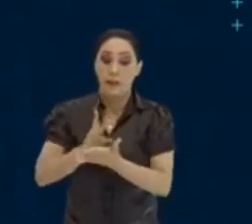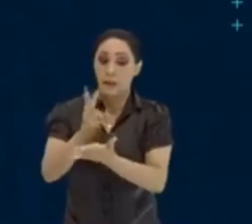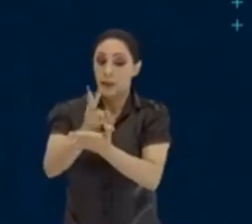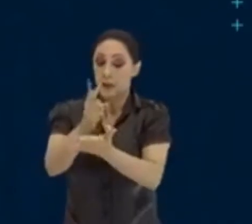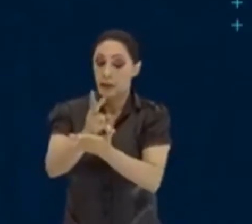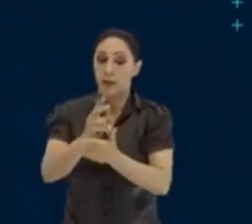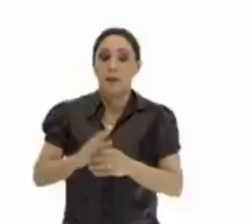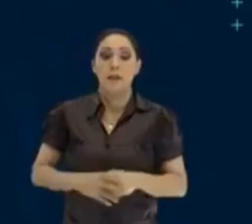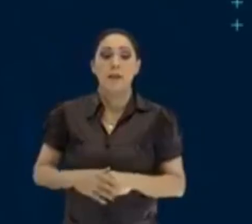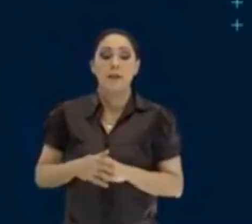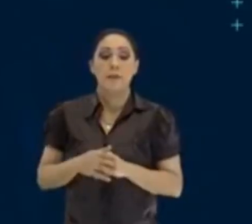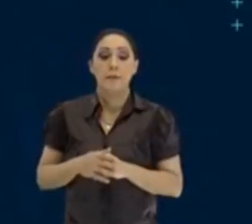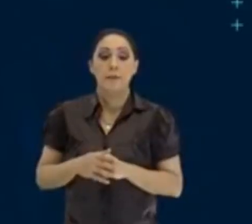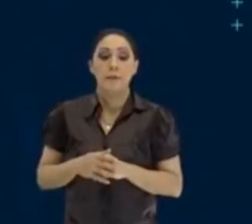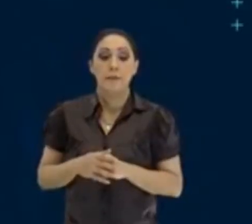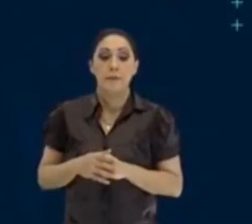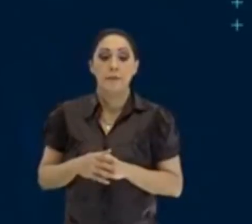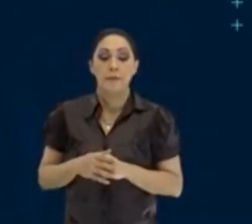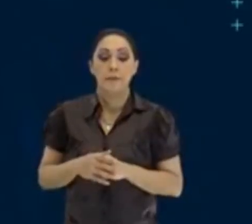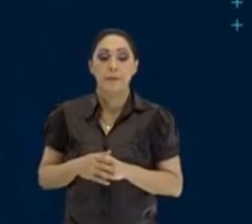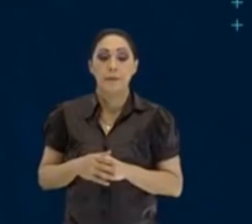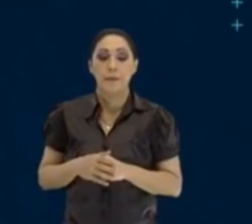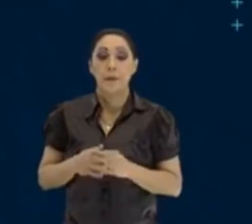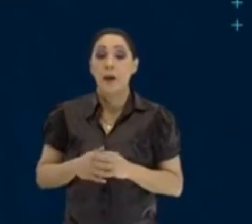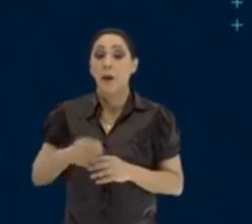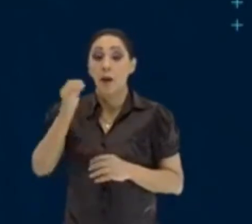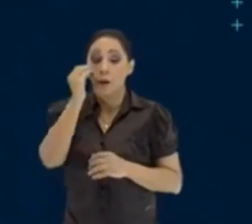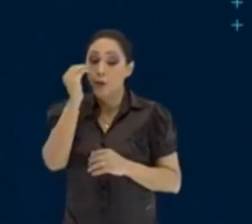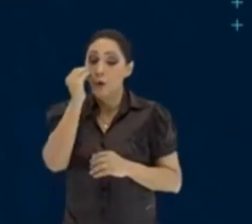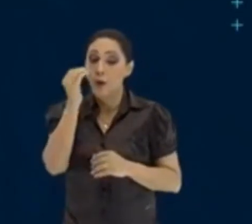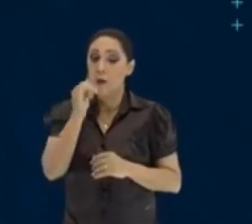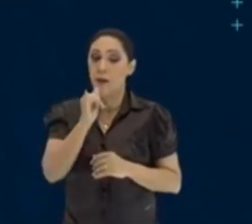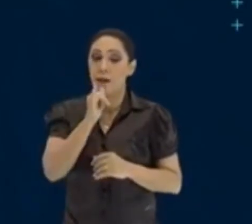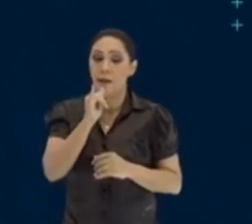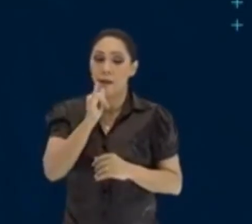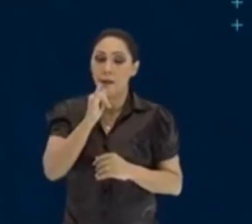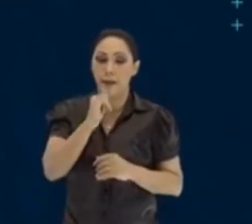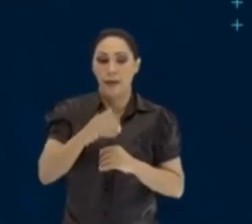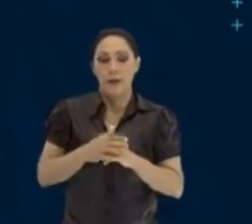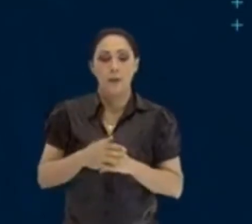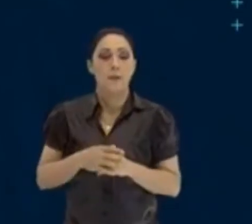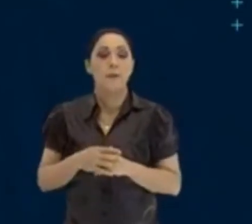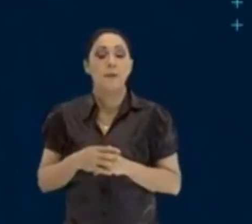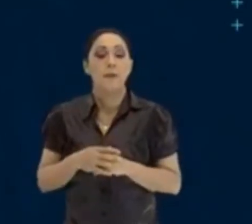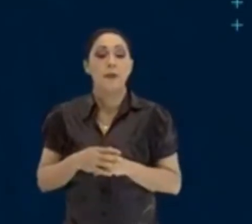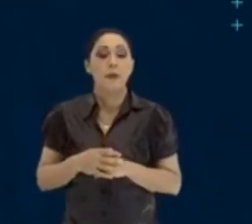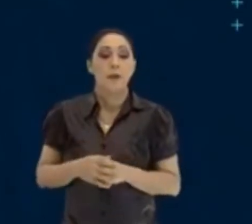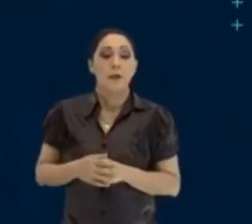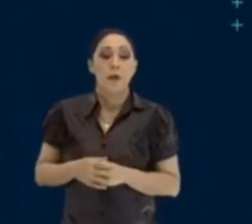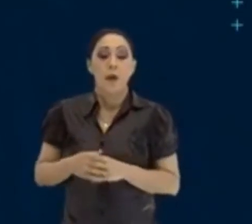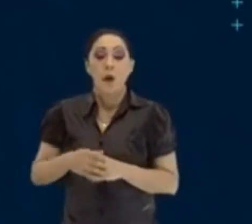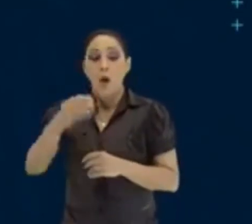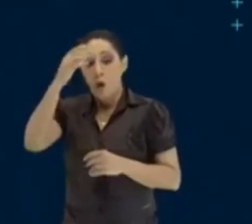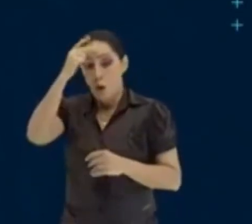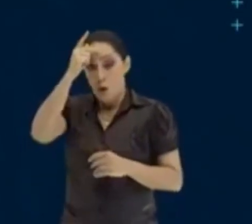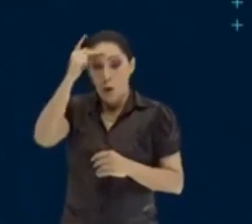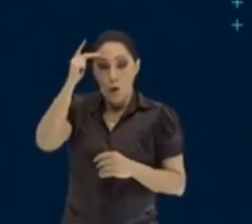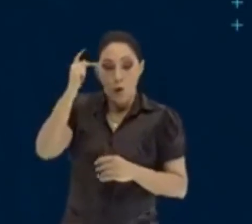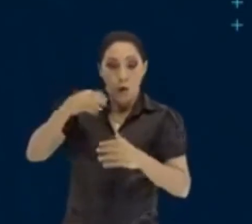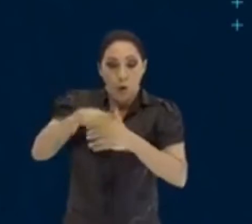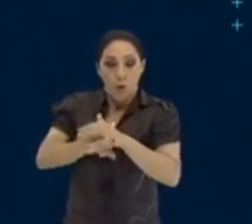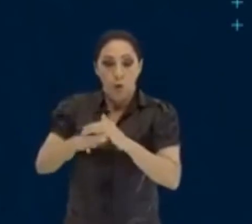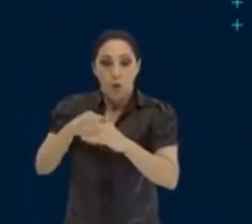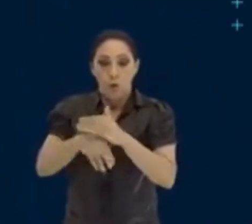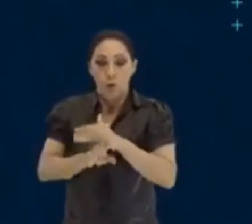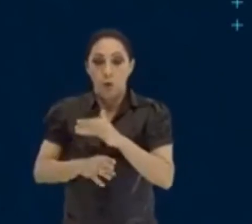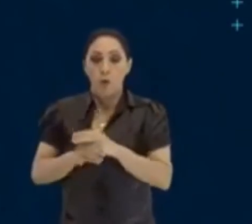por diante, na verdade. Olha só um exemplo para a gente aquecer esse processo. O investidor aplica R$1 a juros simples